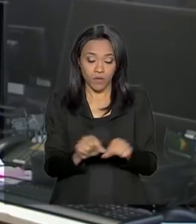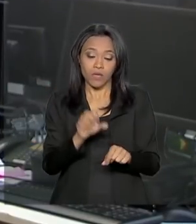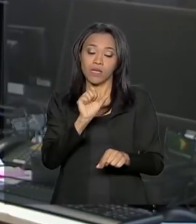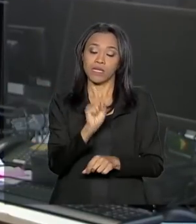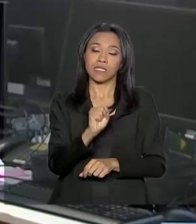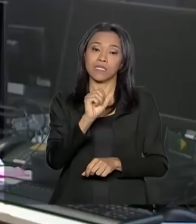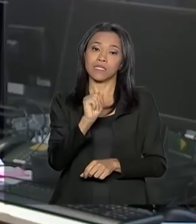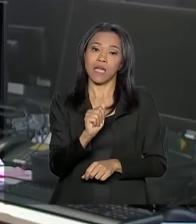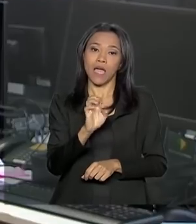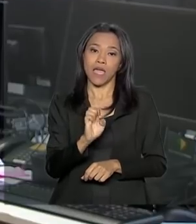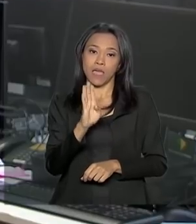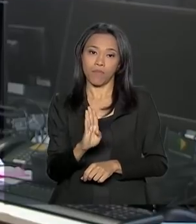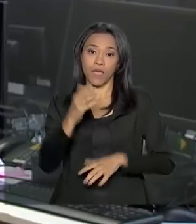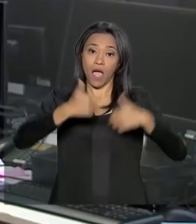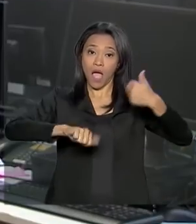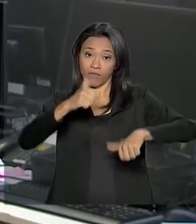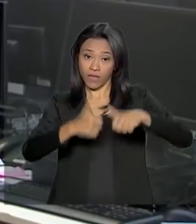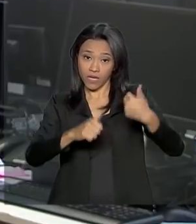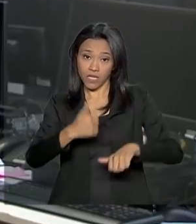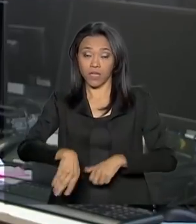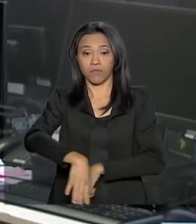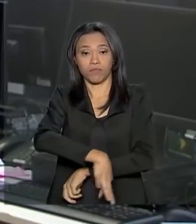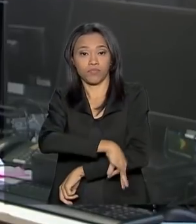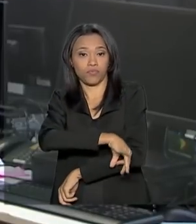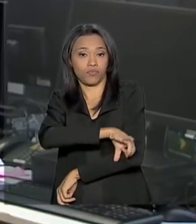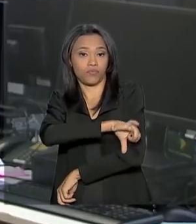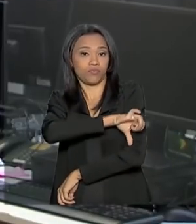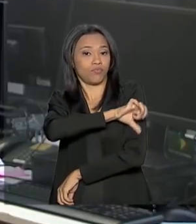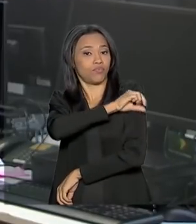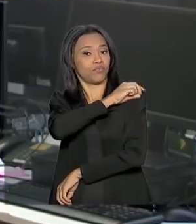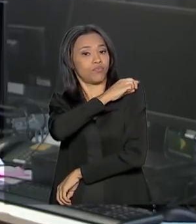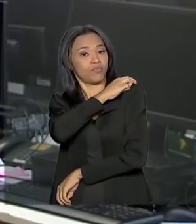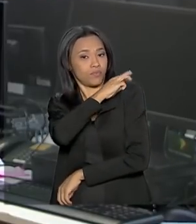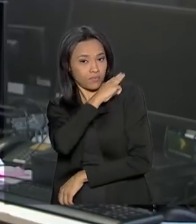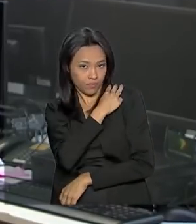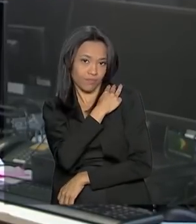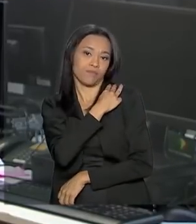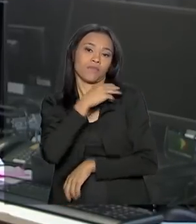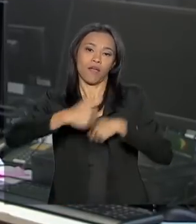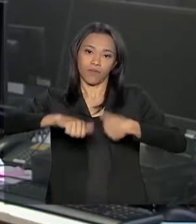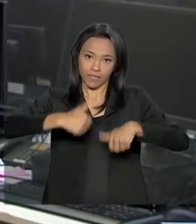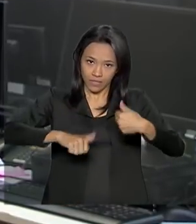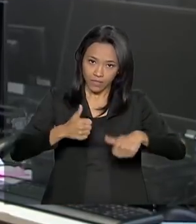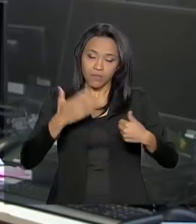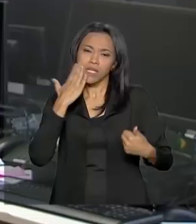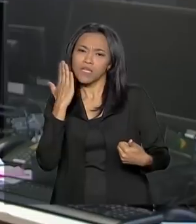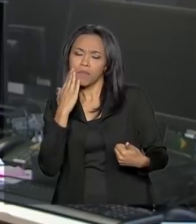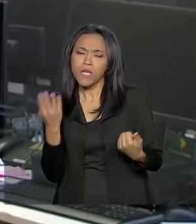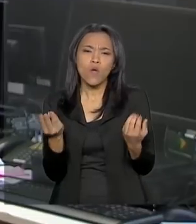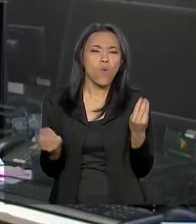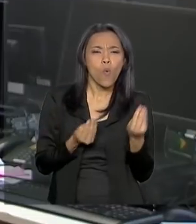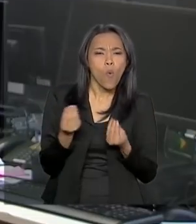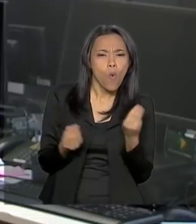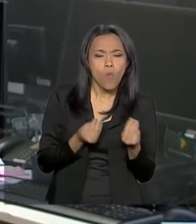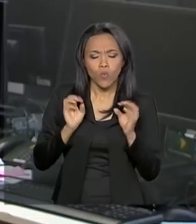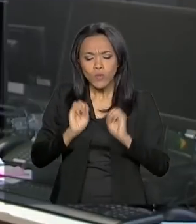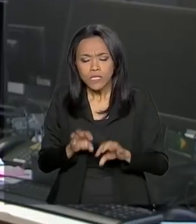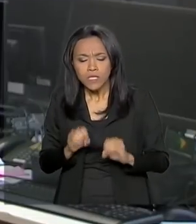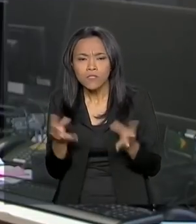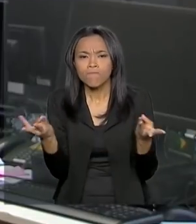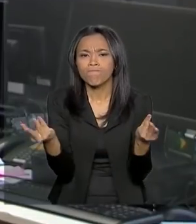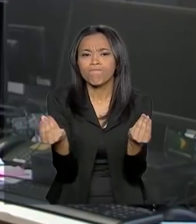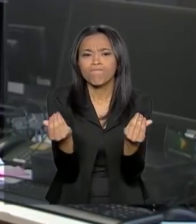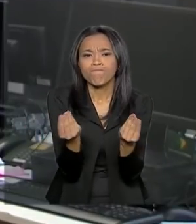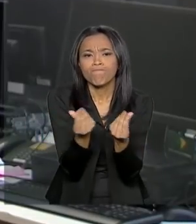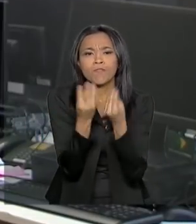desde o ensino infantil até o ensino médio. Os resultados servem para a elaboração de um diagnóstico da qualidade do ensino brasileiro.